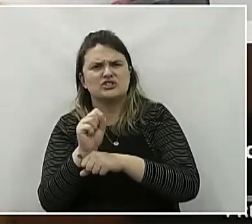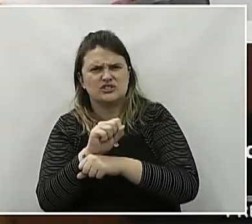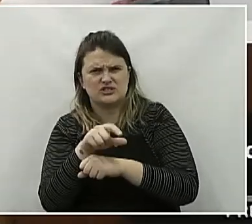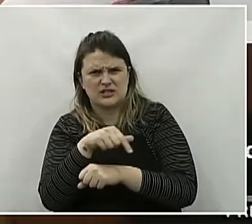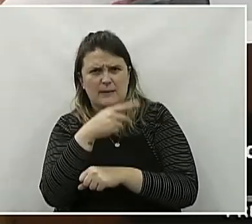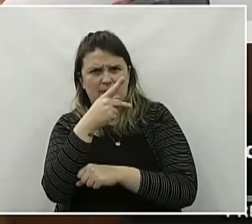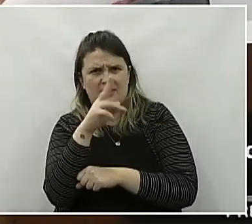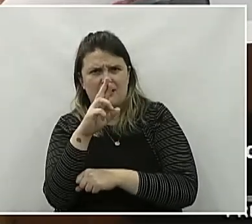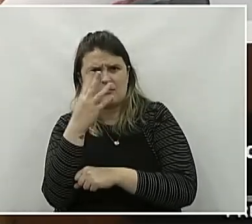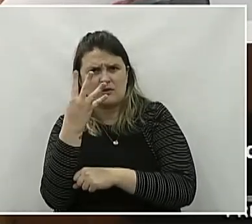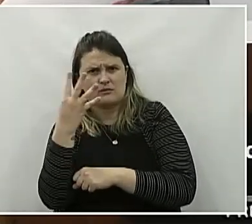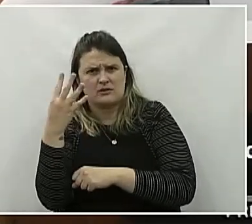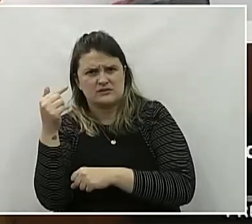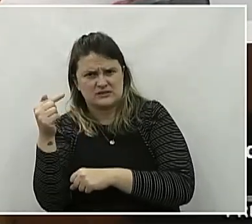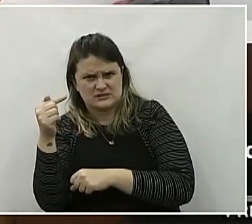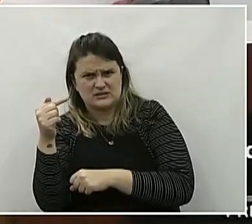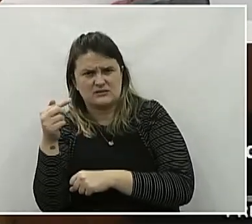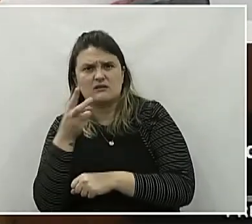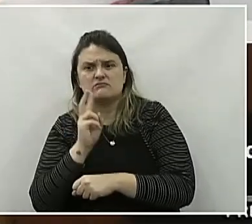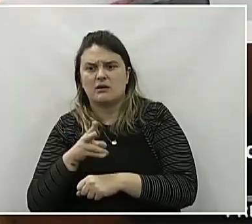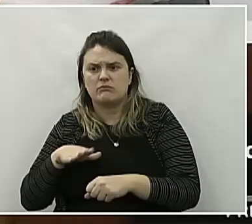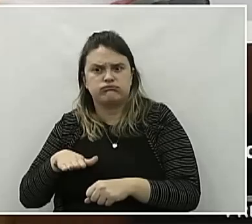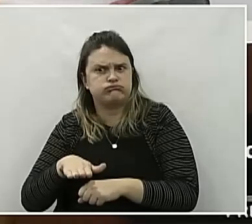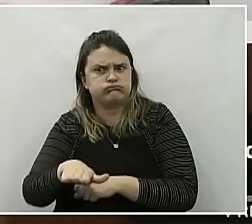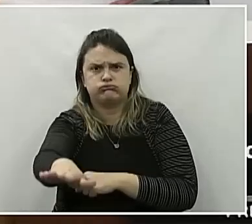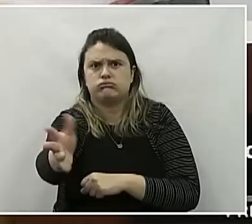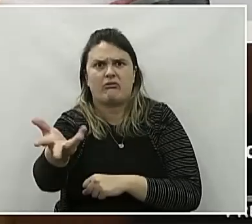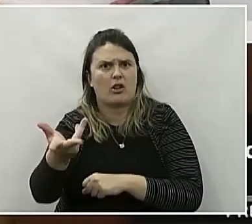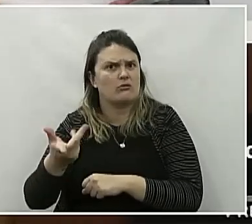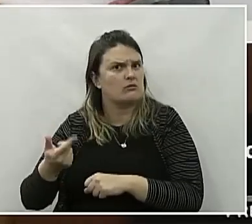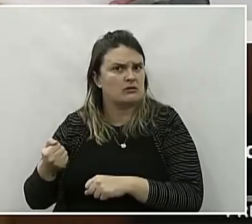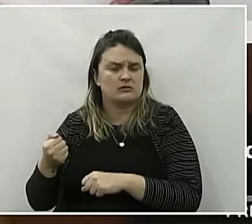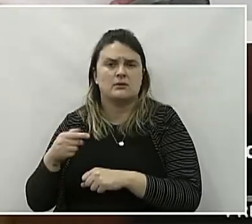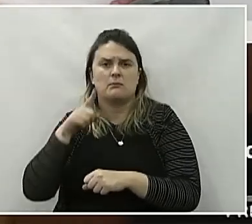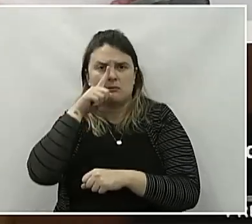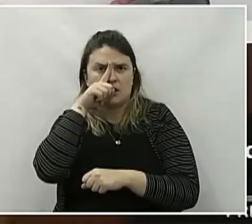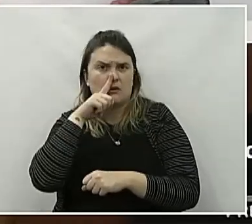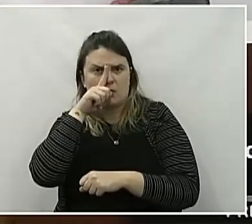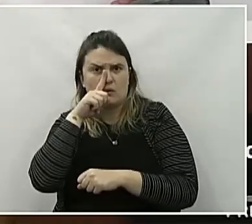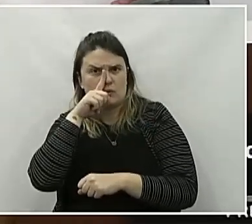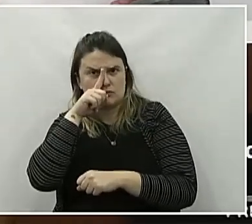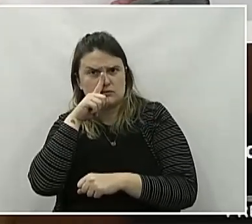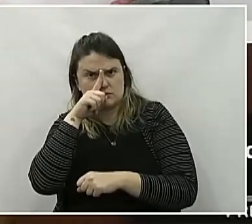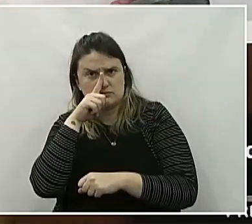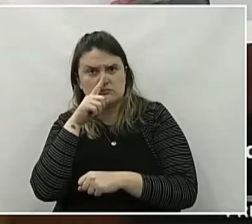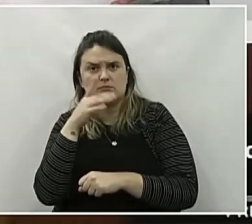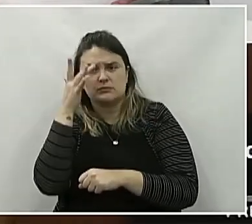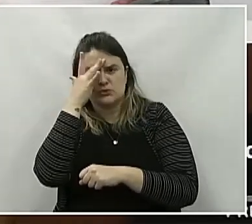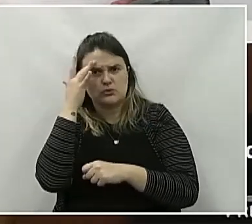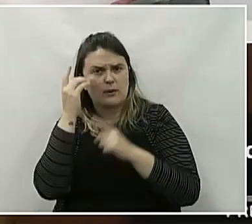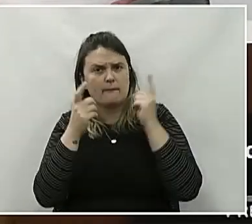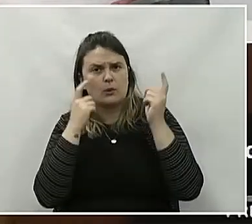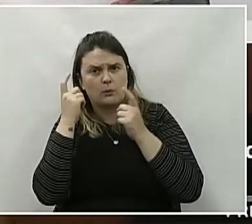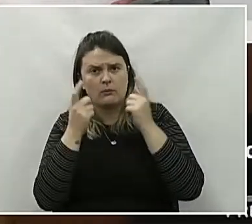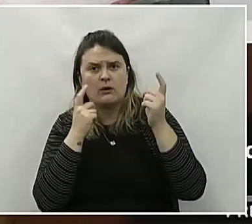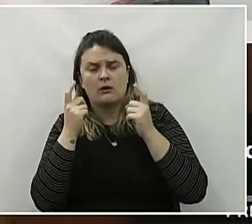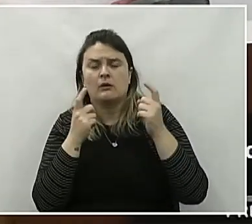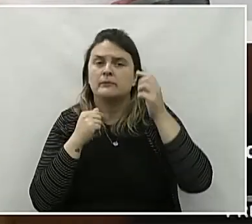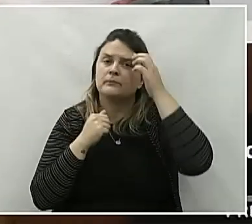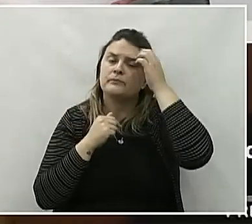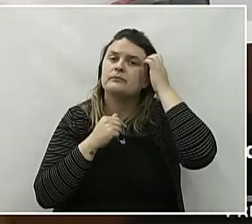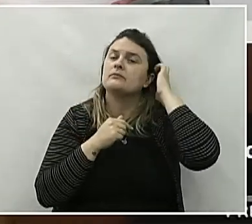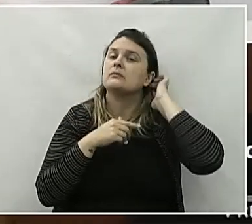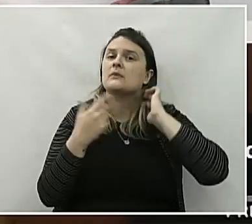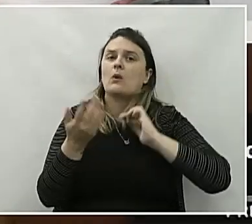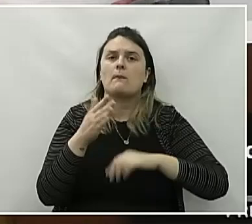PR-447 estão transitando em alta velocidade nesse trecho, o que tem gerado grande preocupação para os moradores locais. A